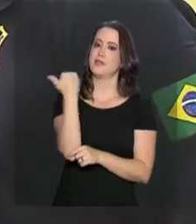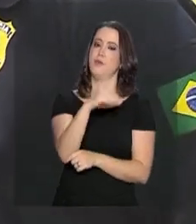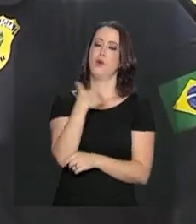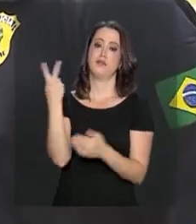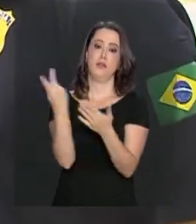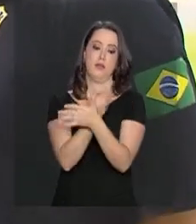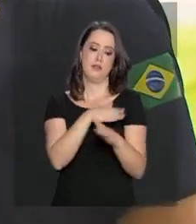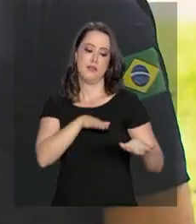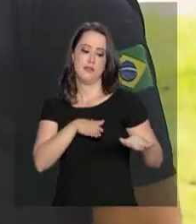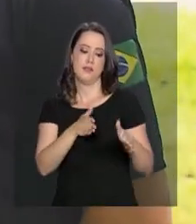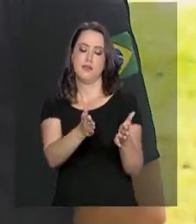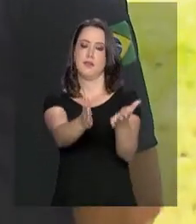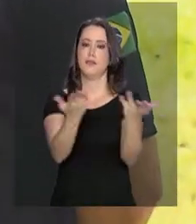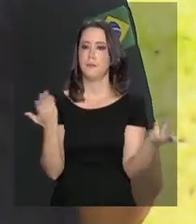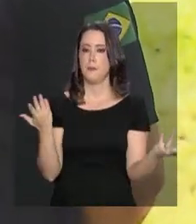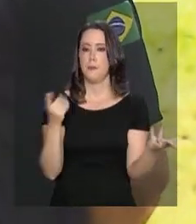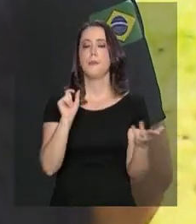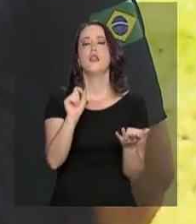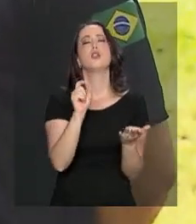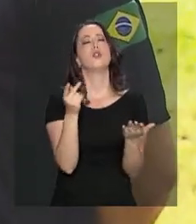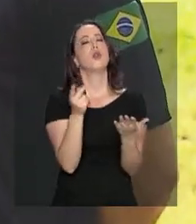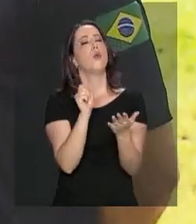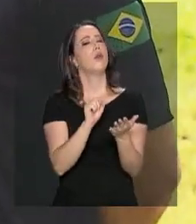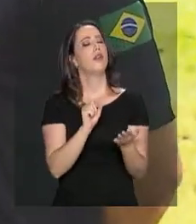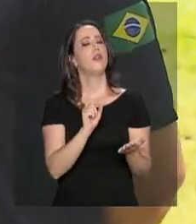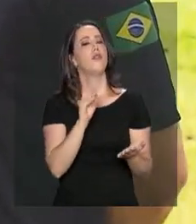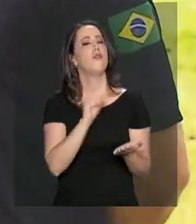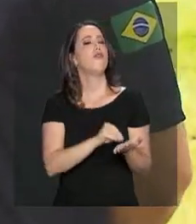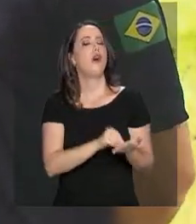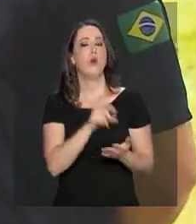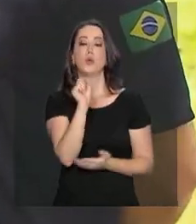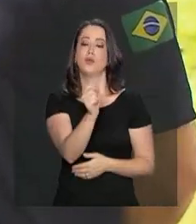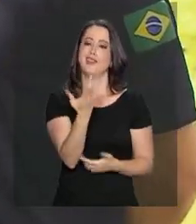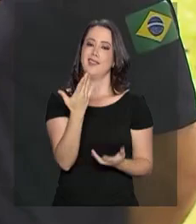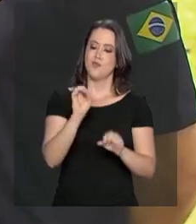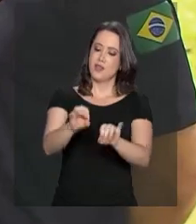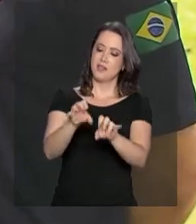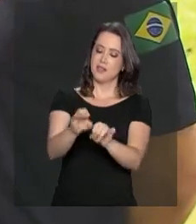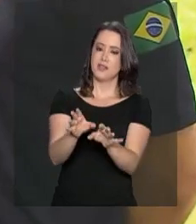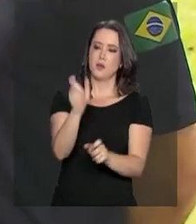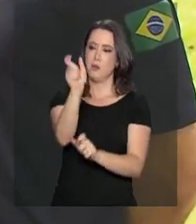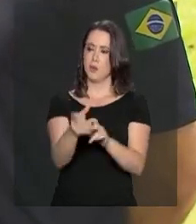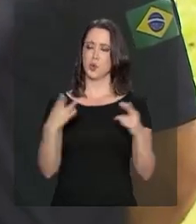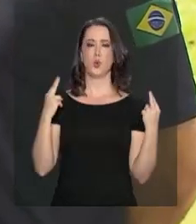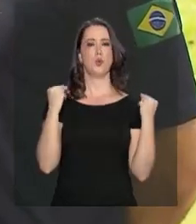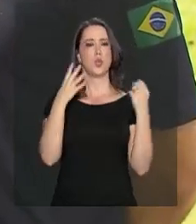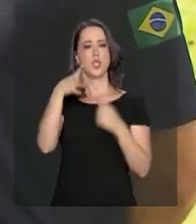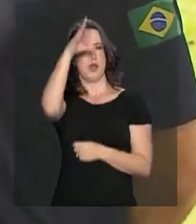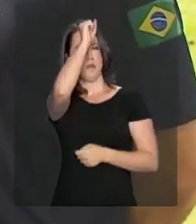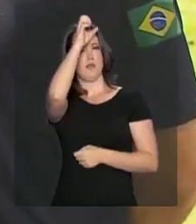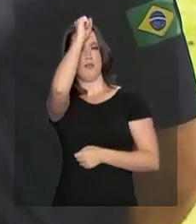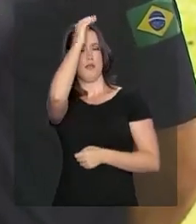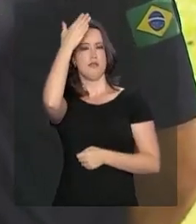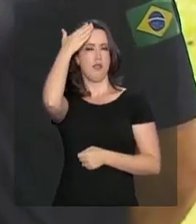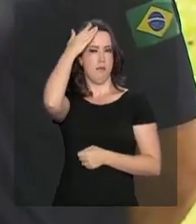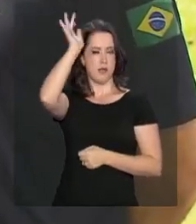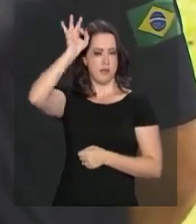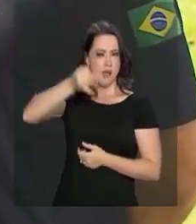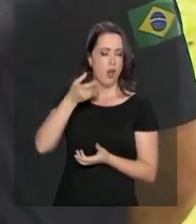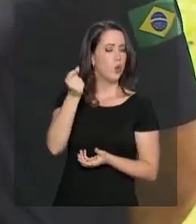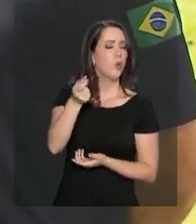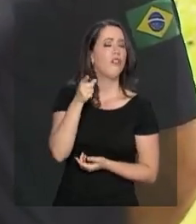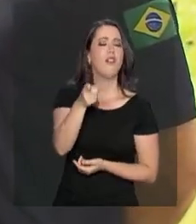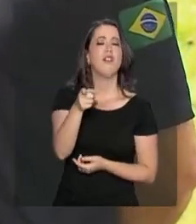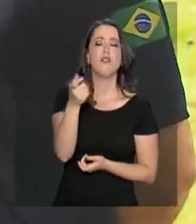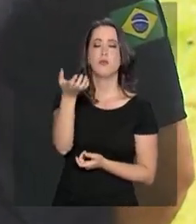falta, então? Essa educação do trânsito voltada especificamente para o motorista, o que vocês acreditam